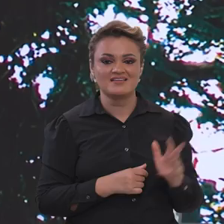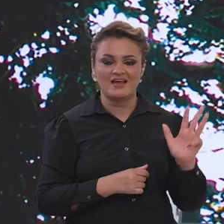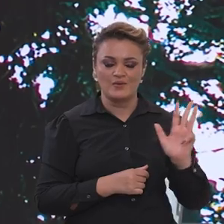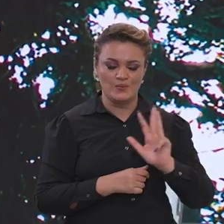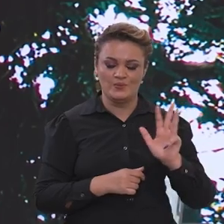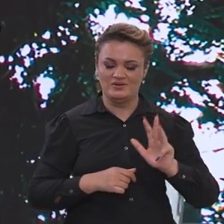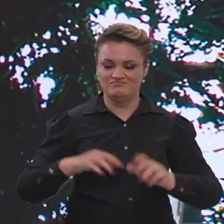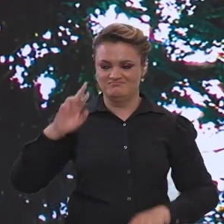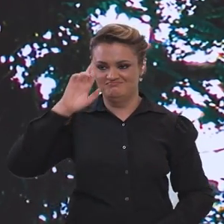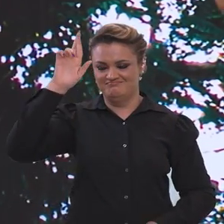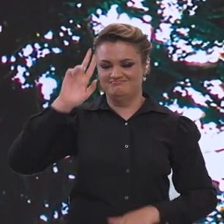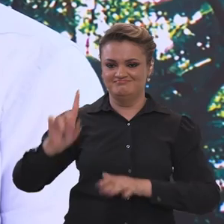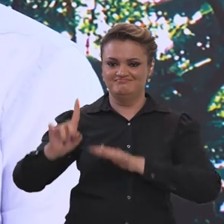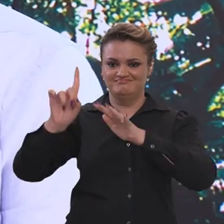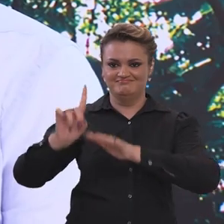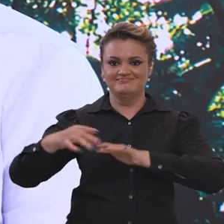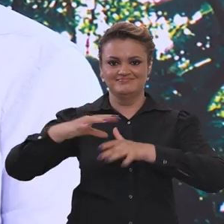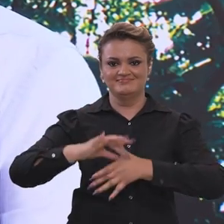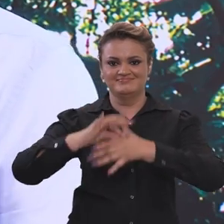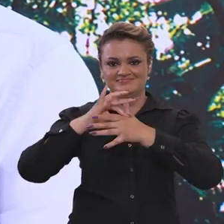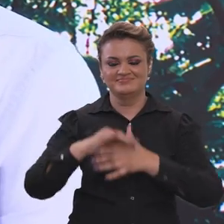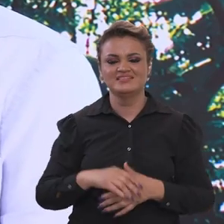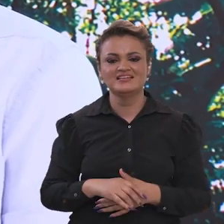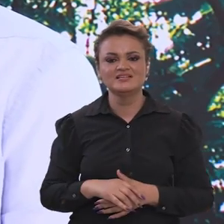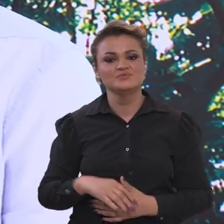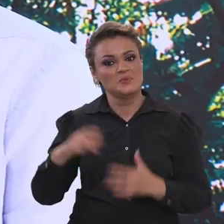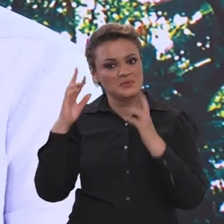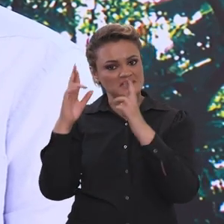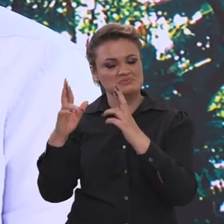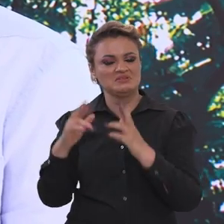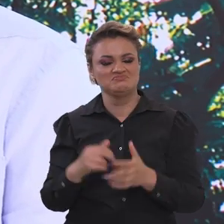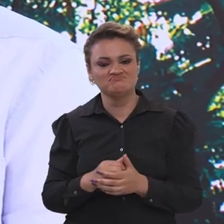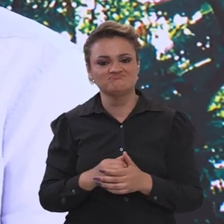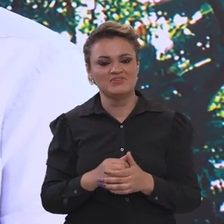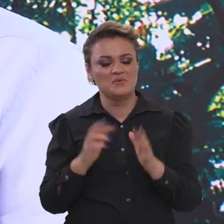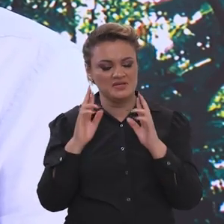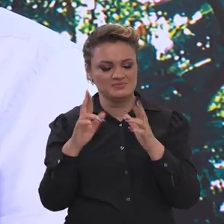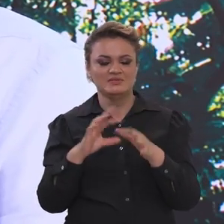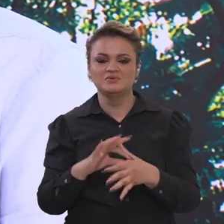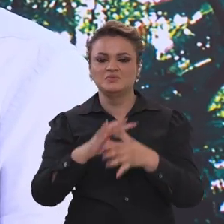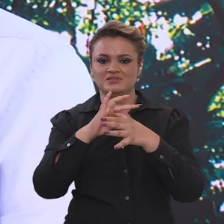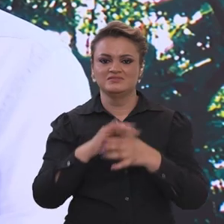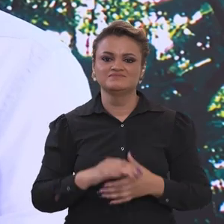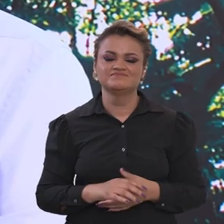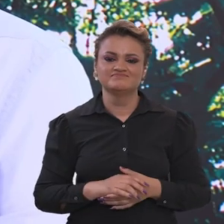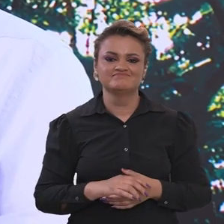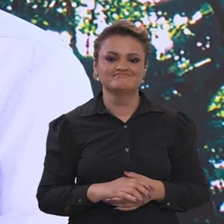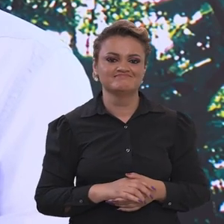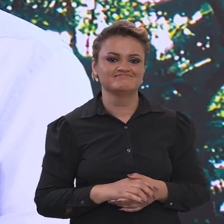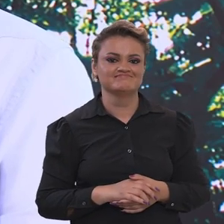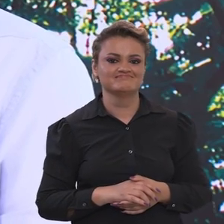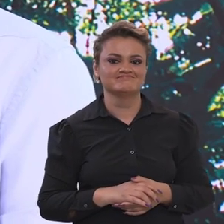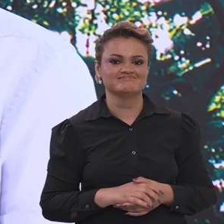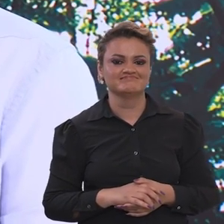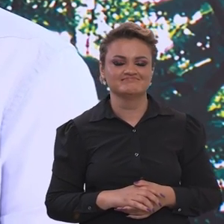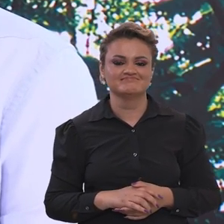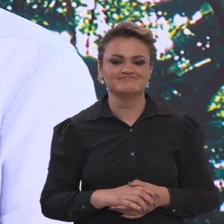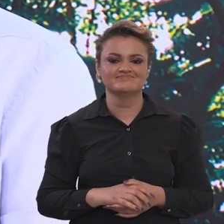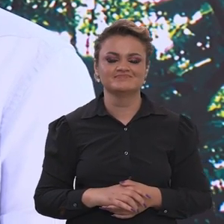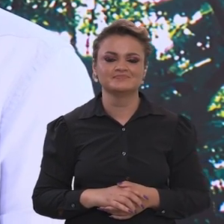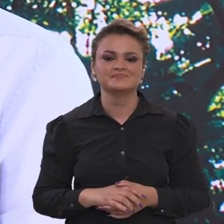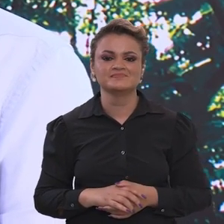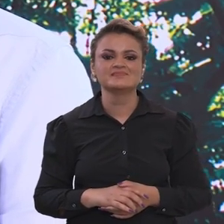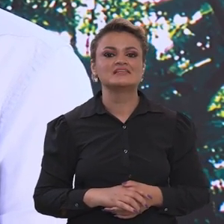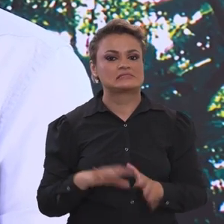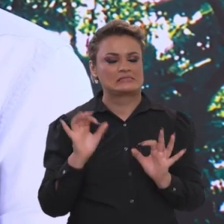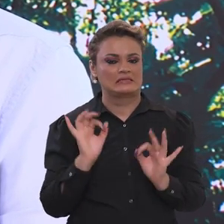e com o Lula comandando isso, liderando. Então, assim, é um respeito muito grande pela liderança do Lula. Ele,